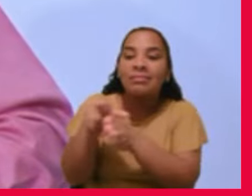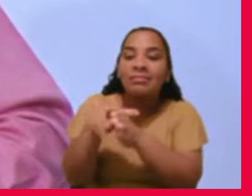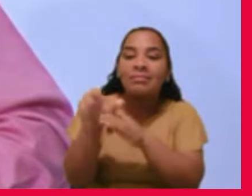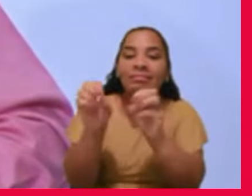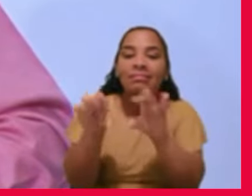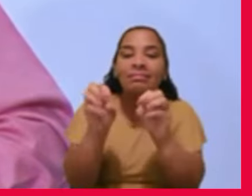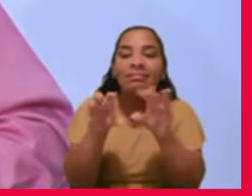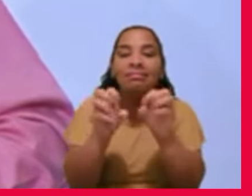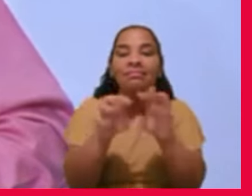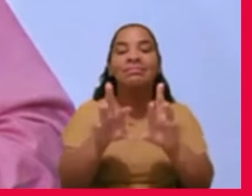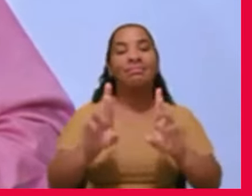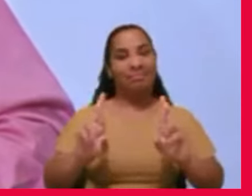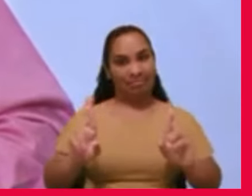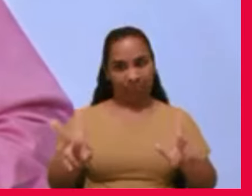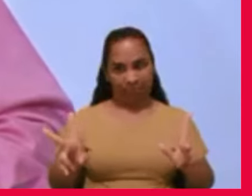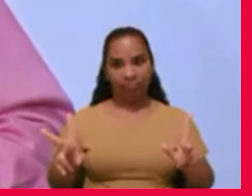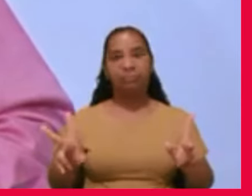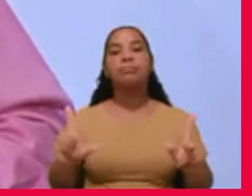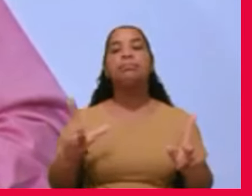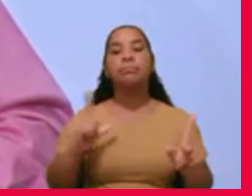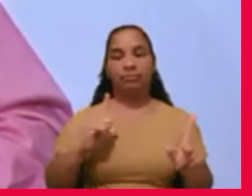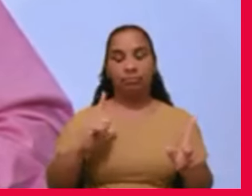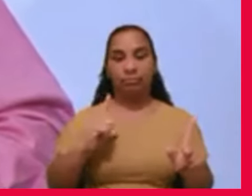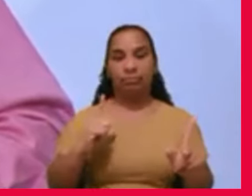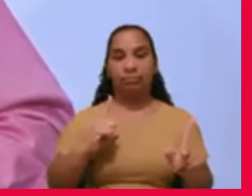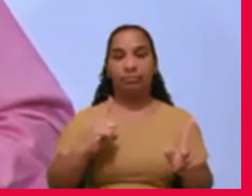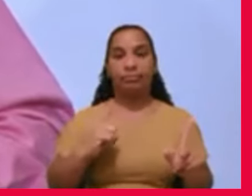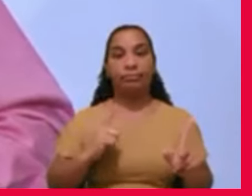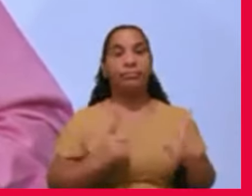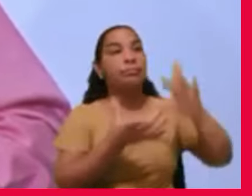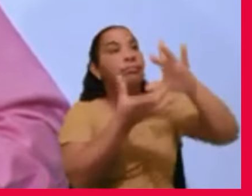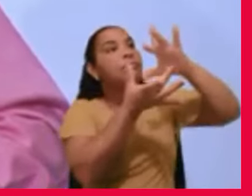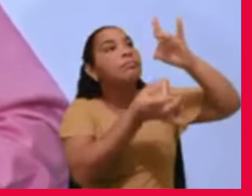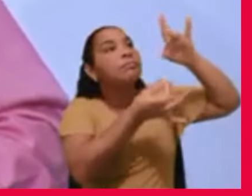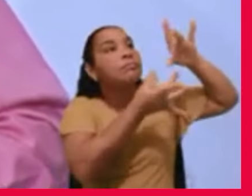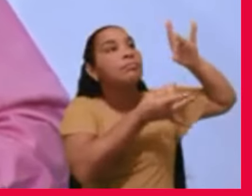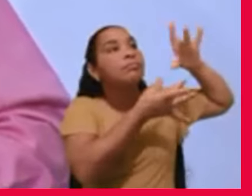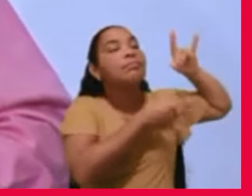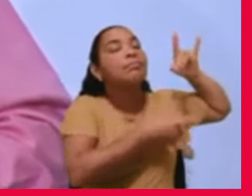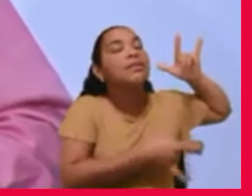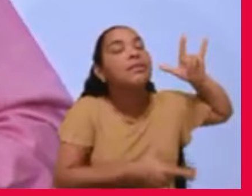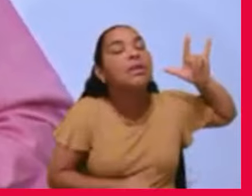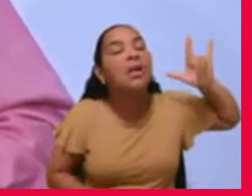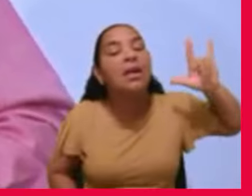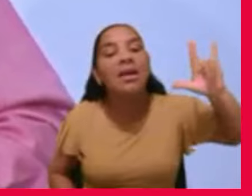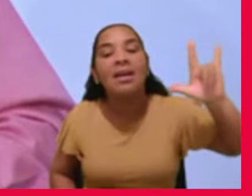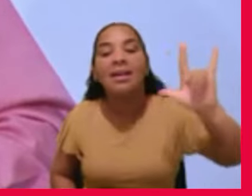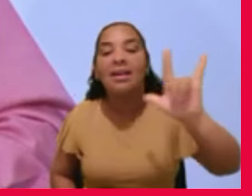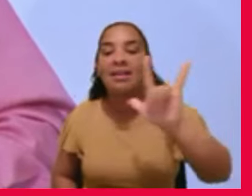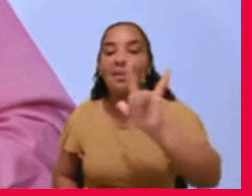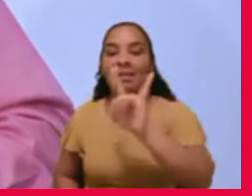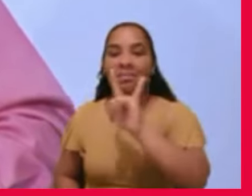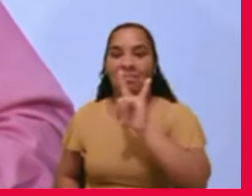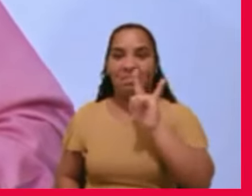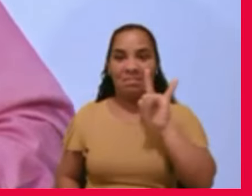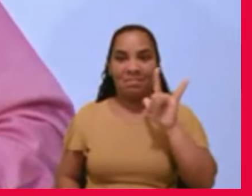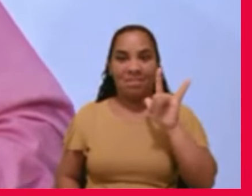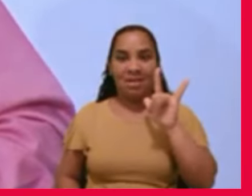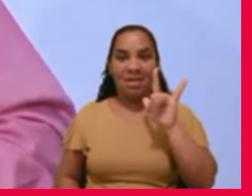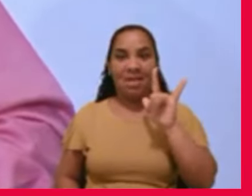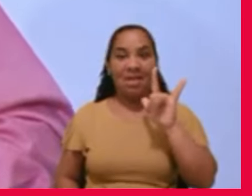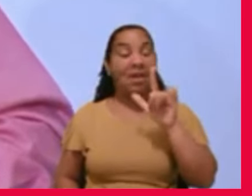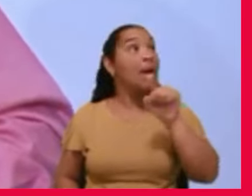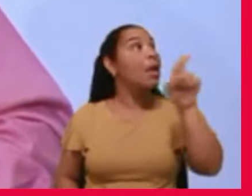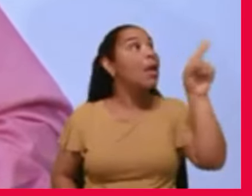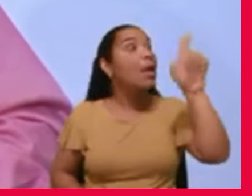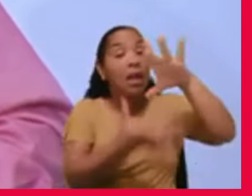delicada. E a divindade nos ama desejando que nós tenhamos